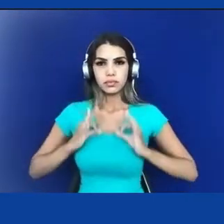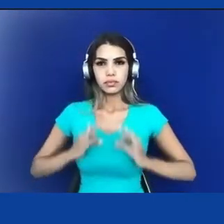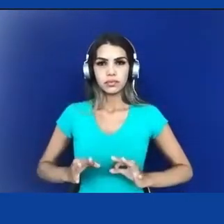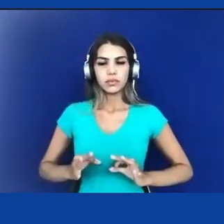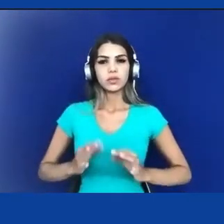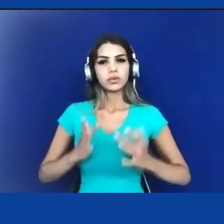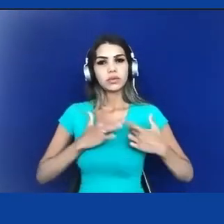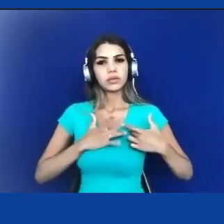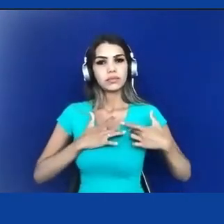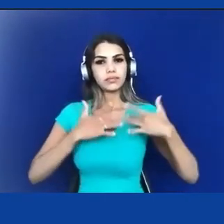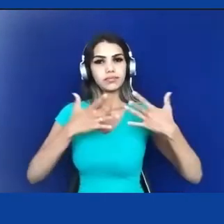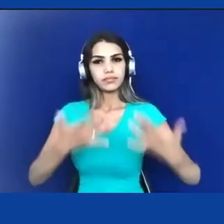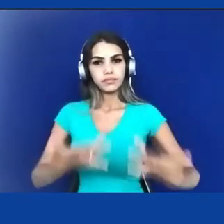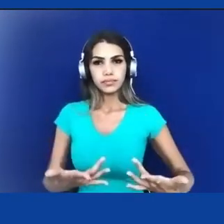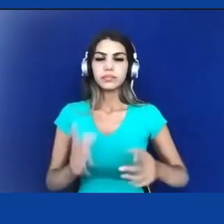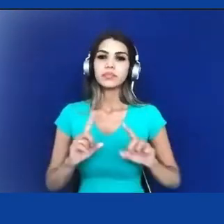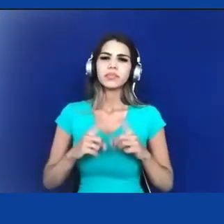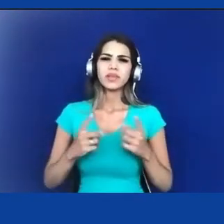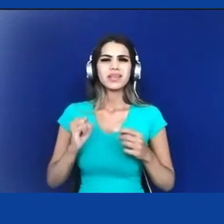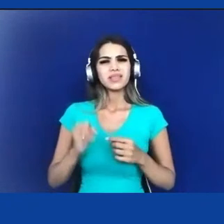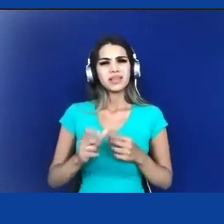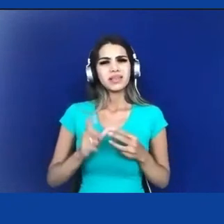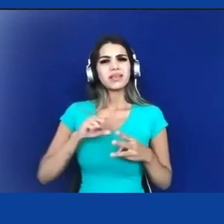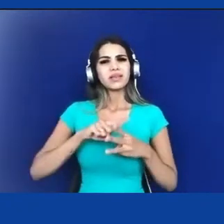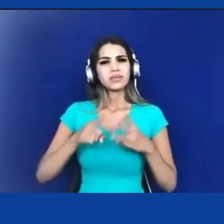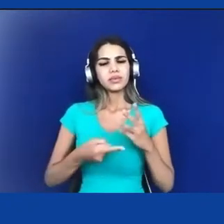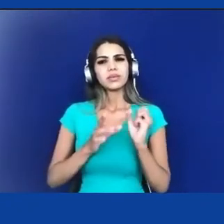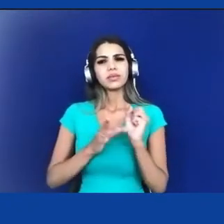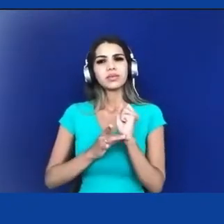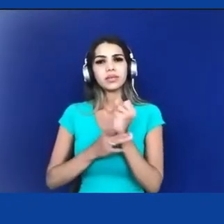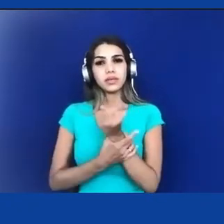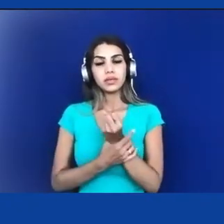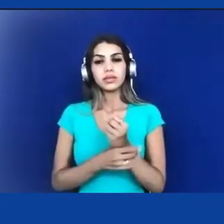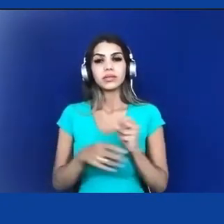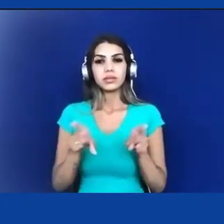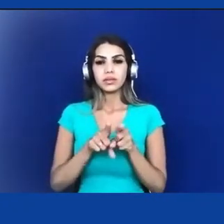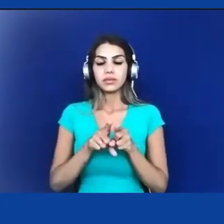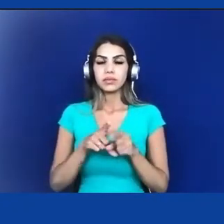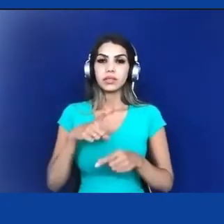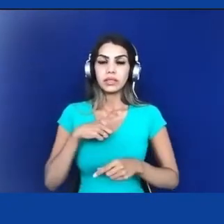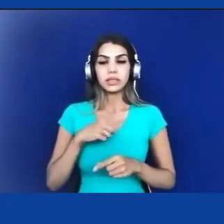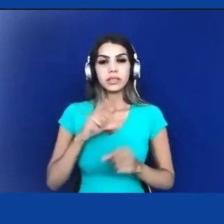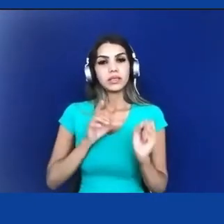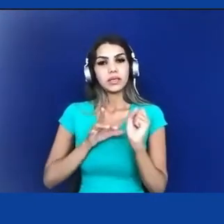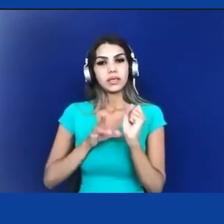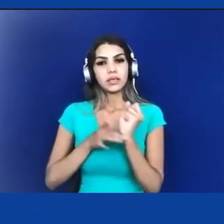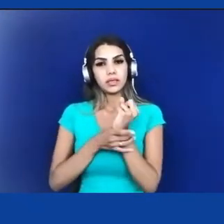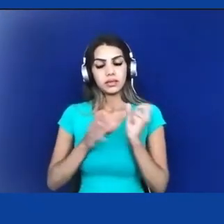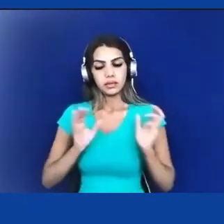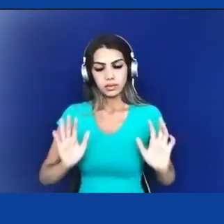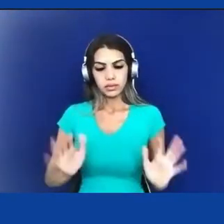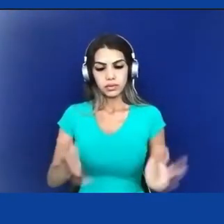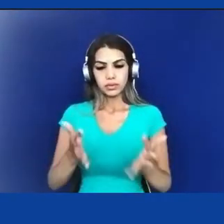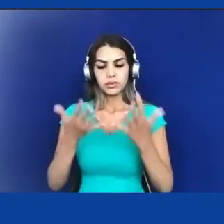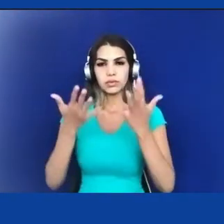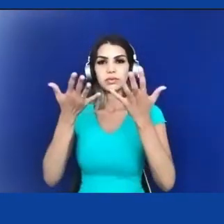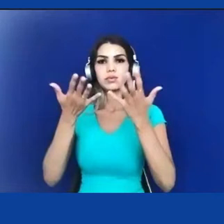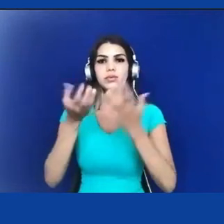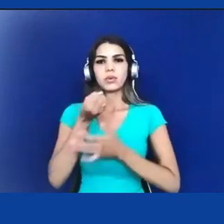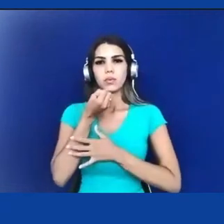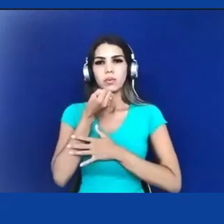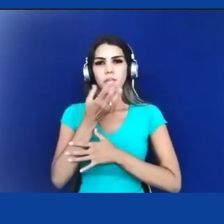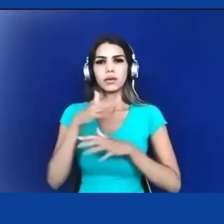se nós temos isso garantido e se nós temos também garantido a promoção do bem de todos